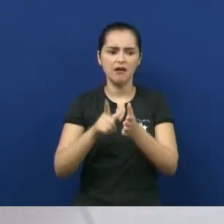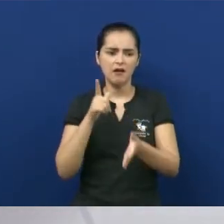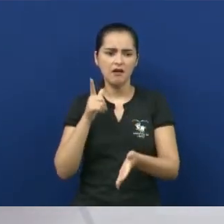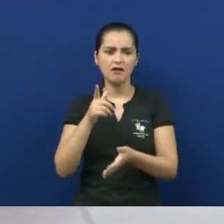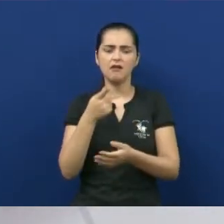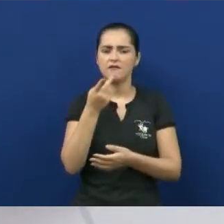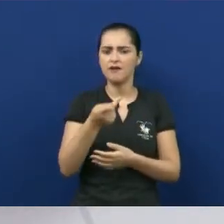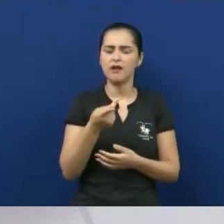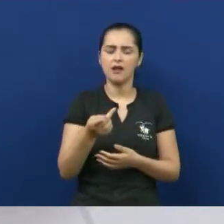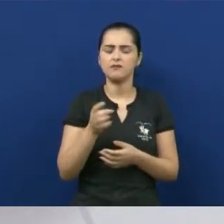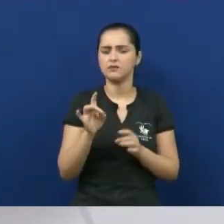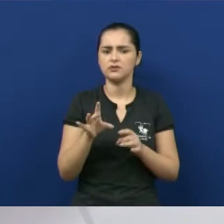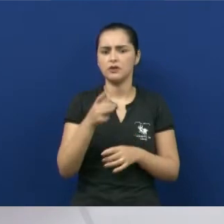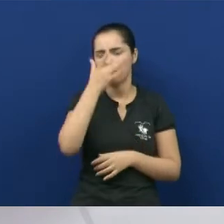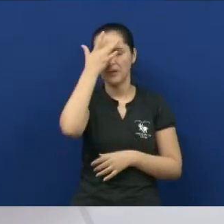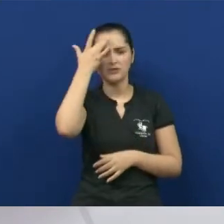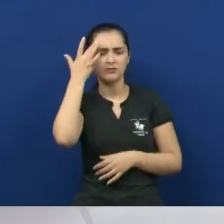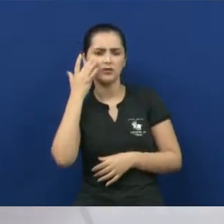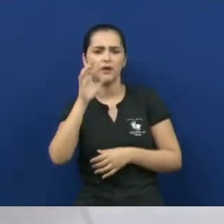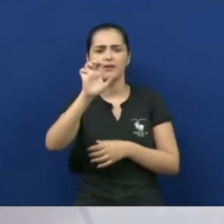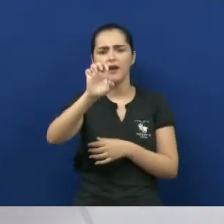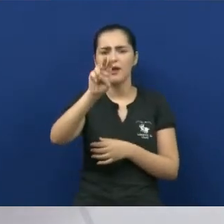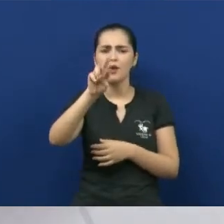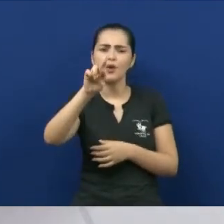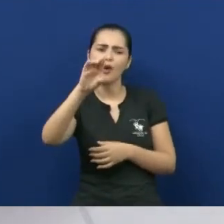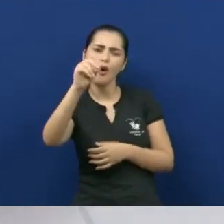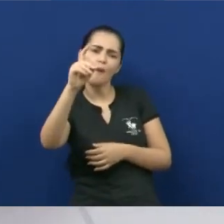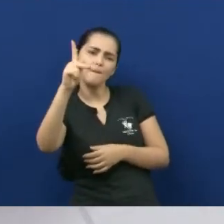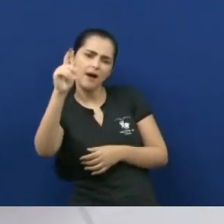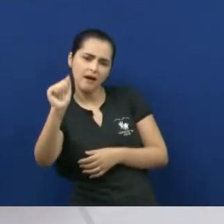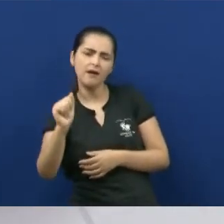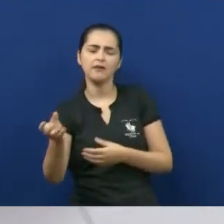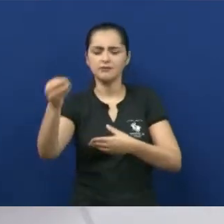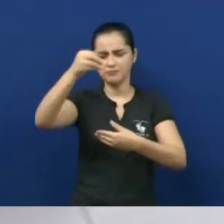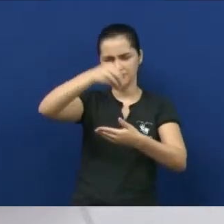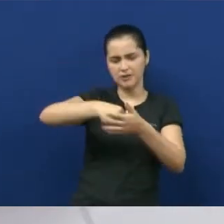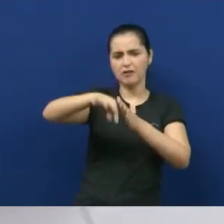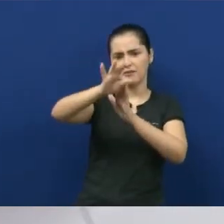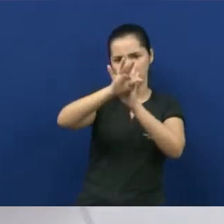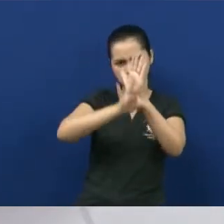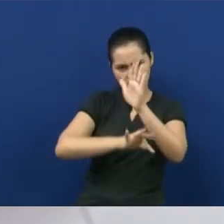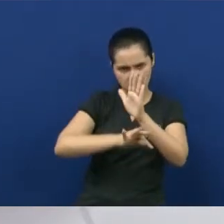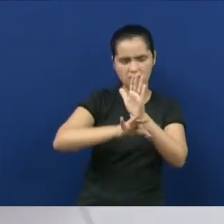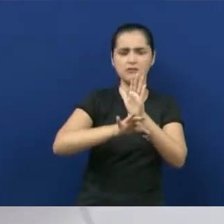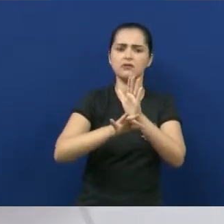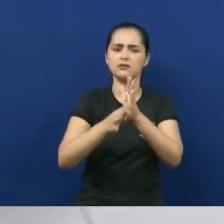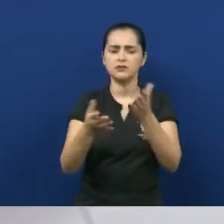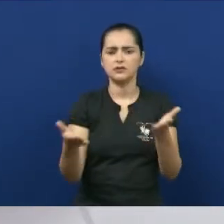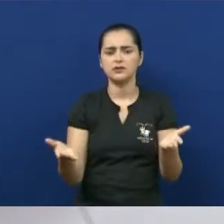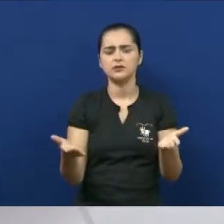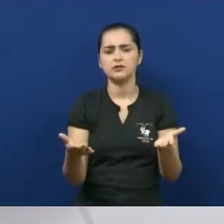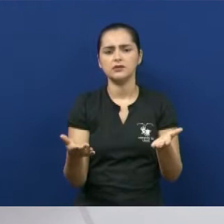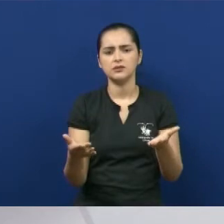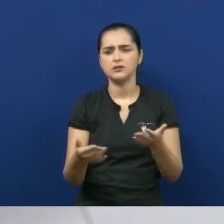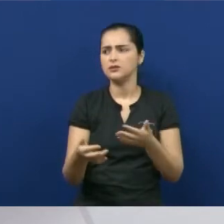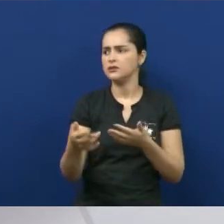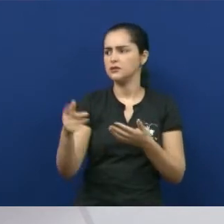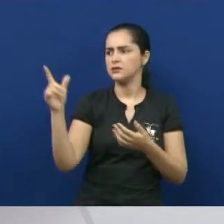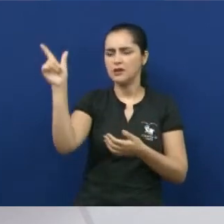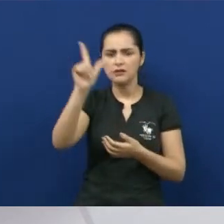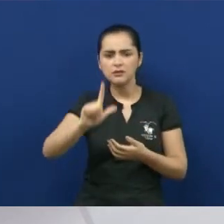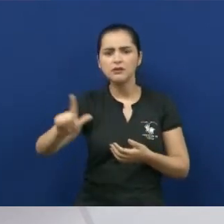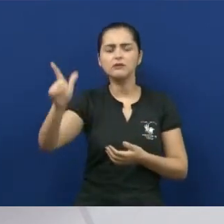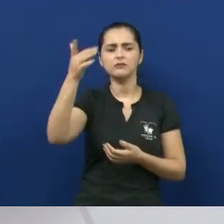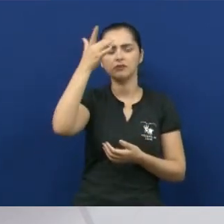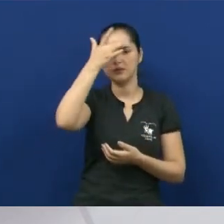personagens da Europa. Começaram a colocar dentro dos textos, dentro da literatura